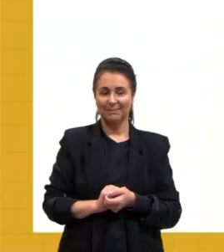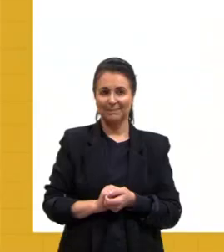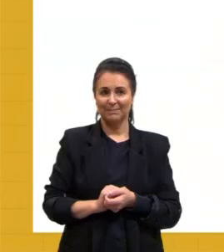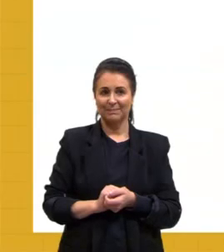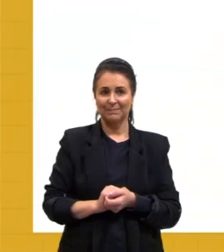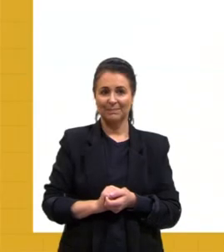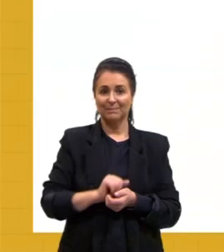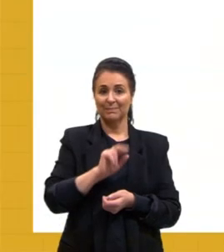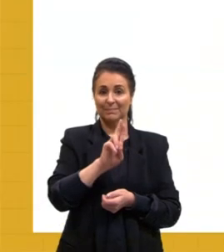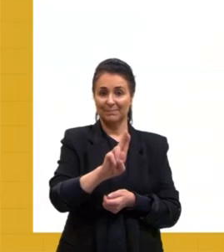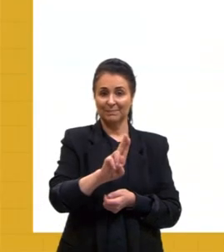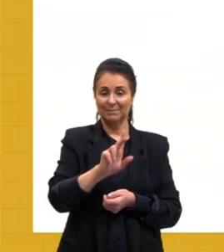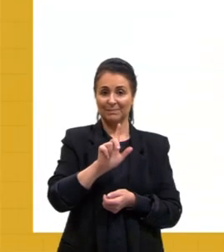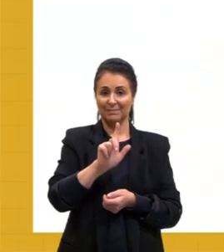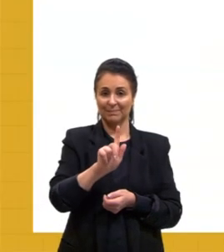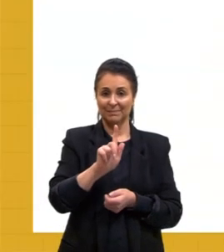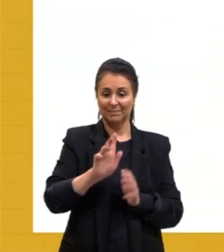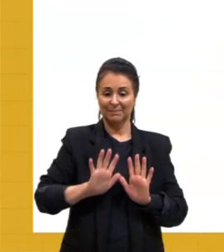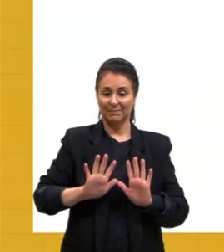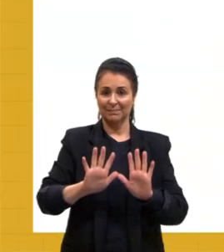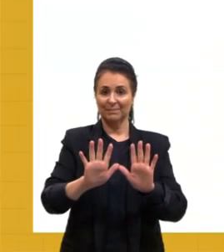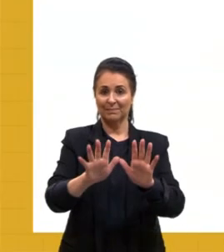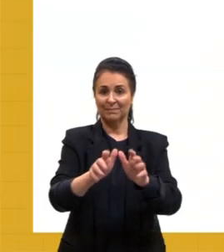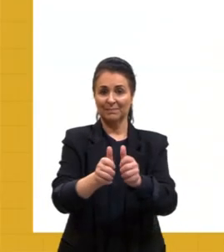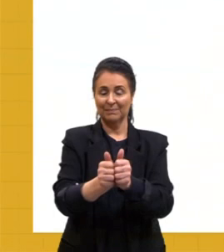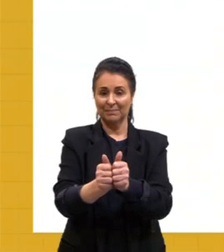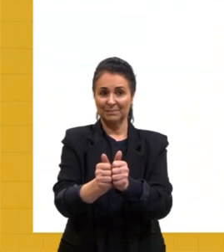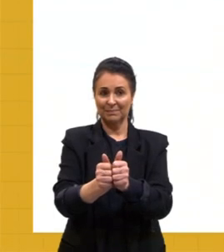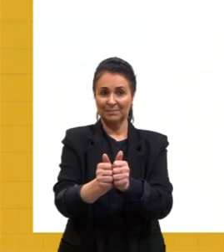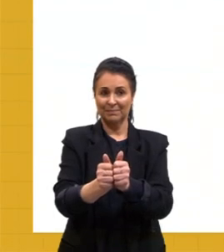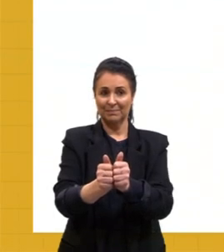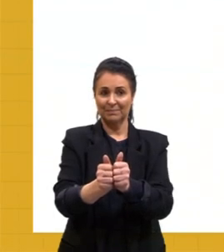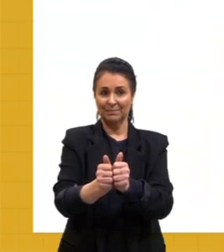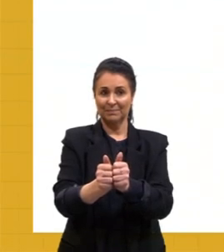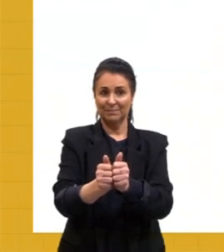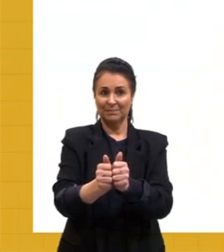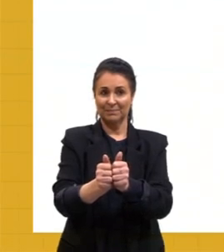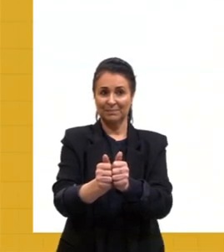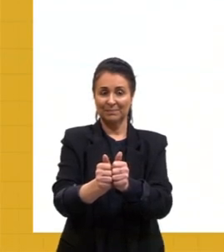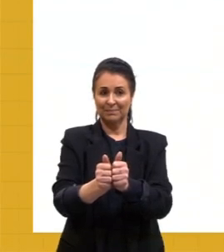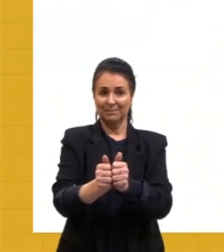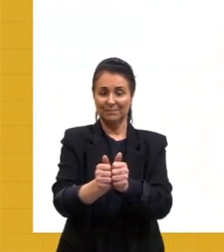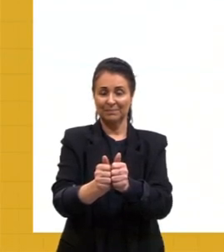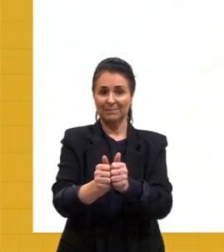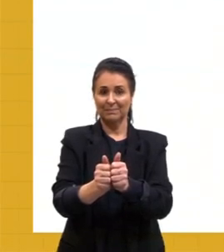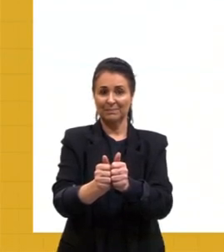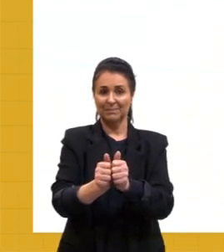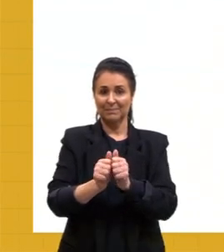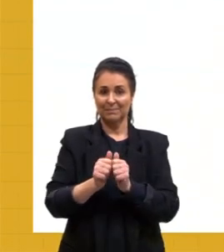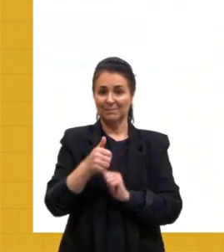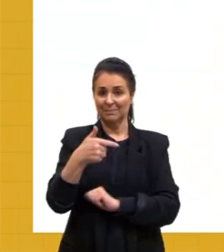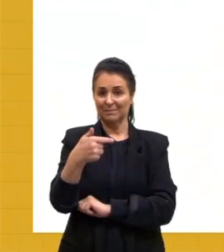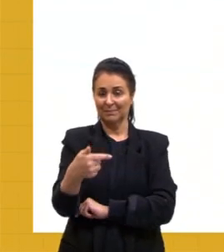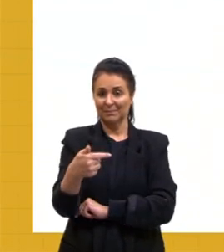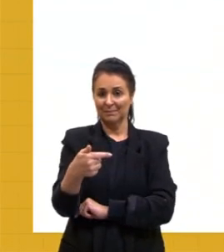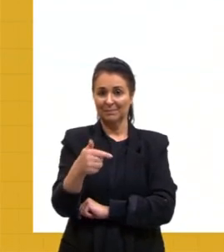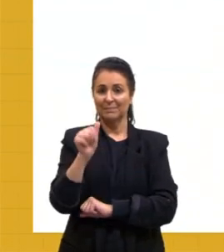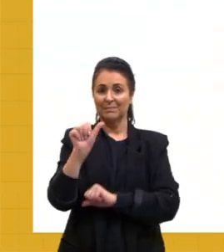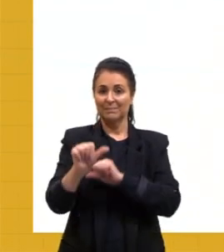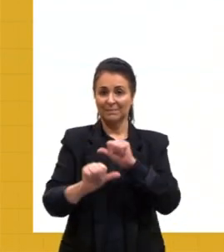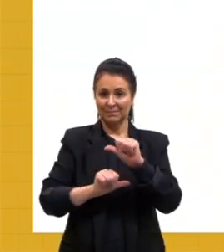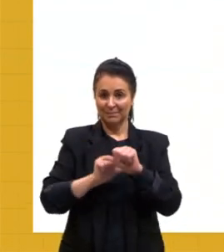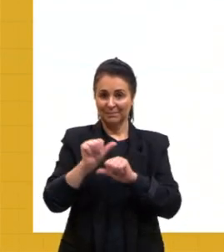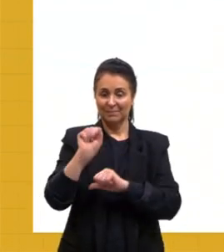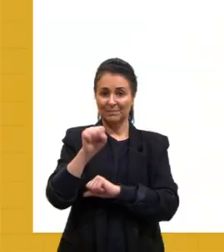UGG, lá no códon, peraí, UGG, um D, no códon 7. Ah, gente, muda sim, ó.